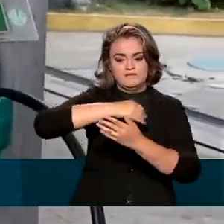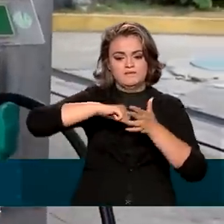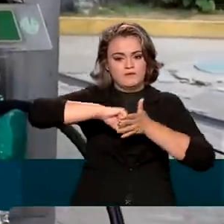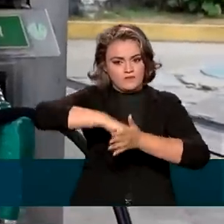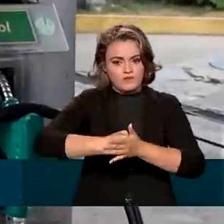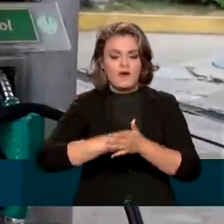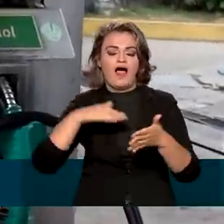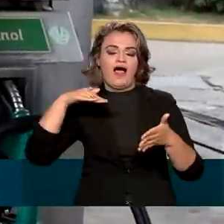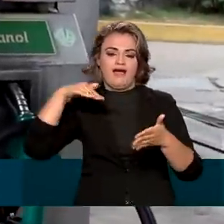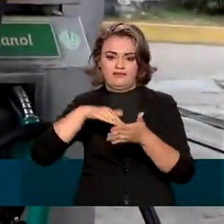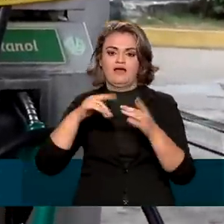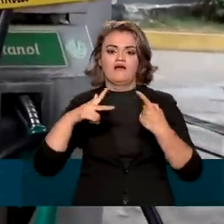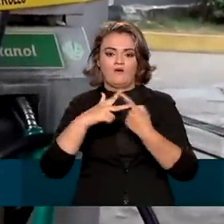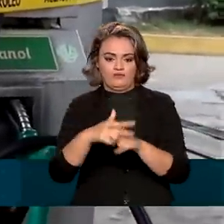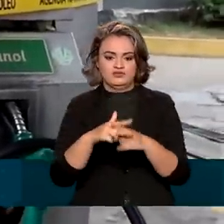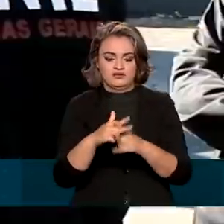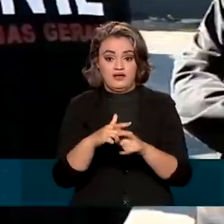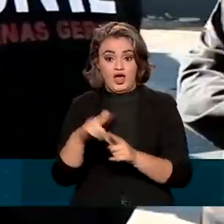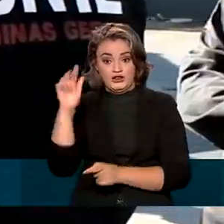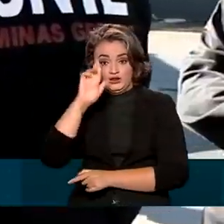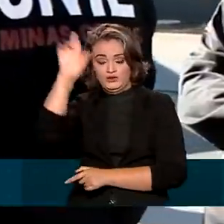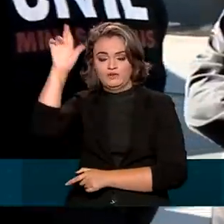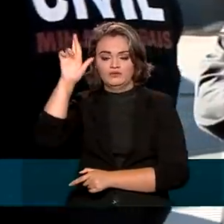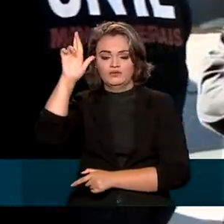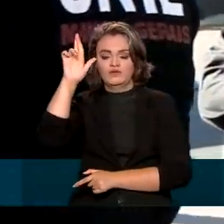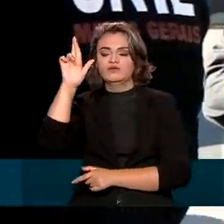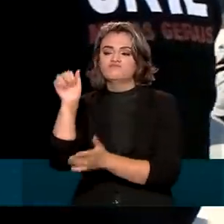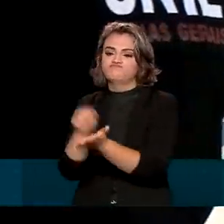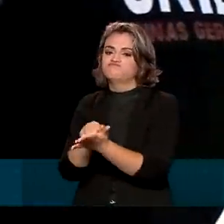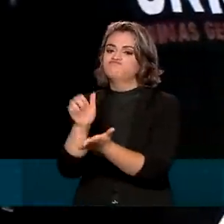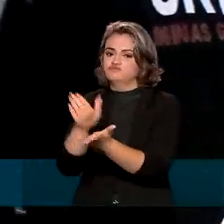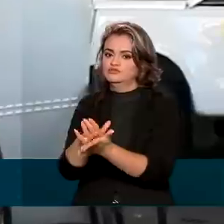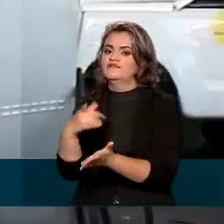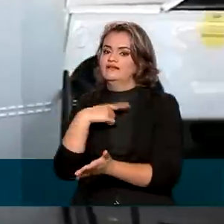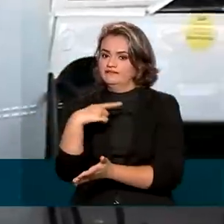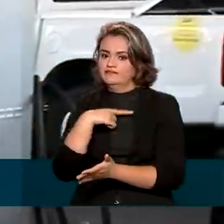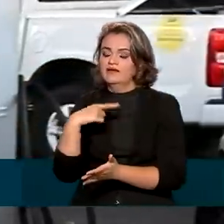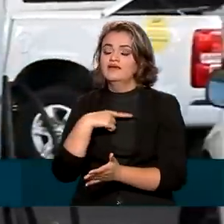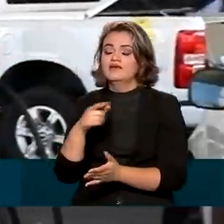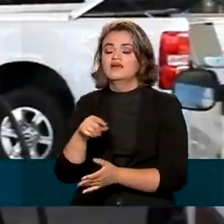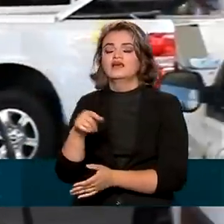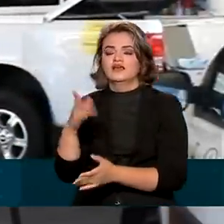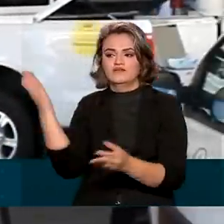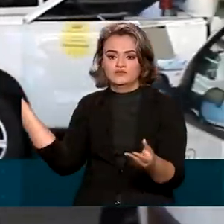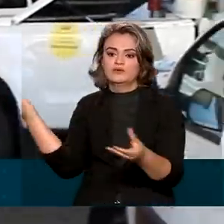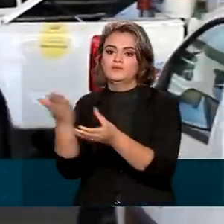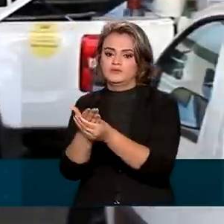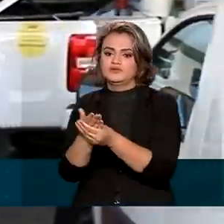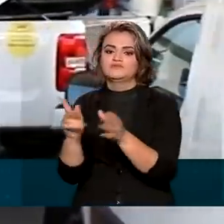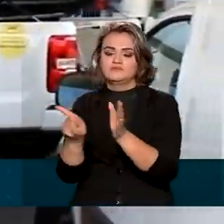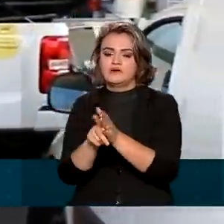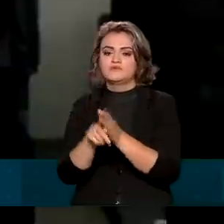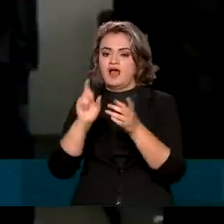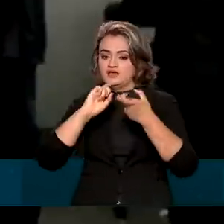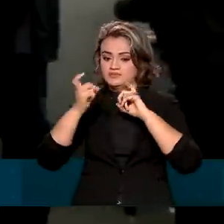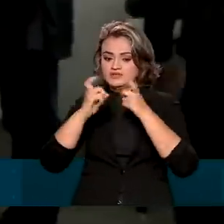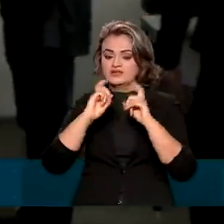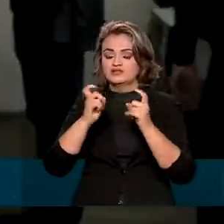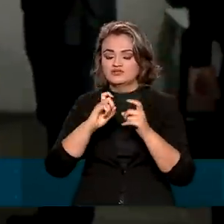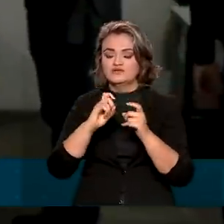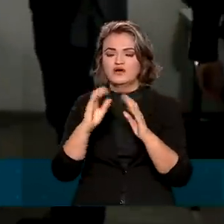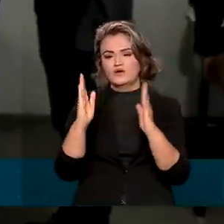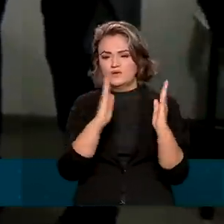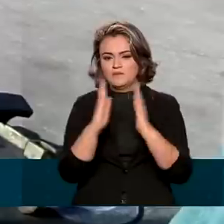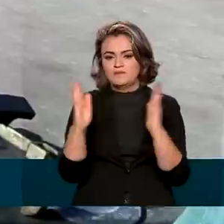reparados. Os donos dos estabelecimentos serão multados e devem responder a procedimento administrativo com